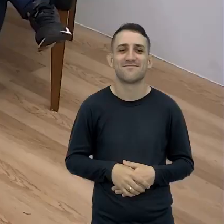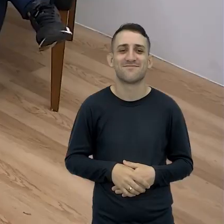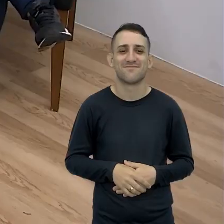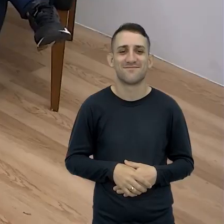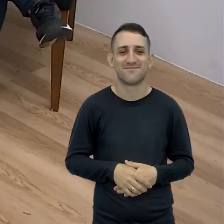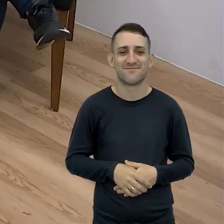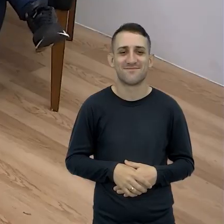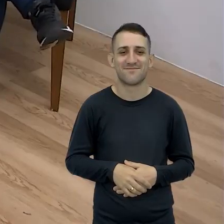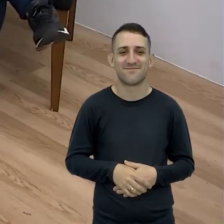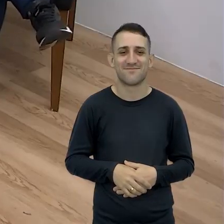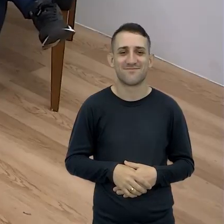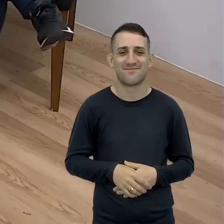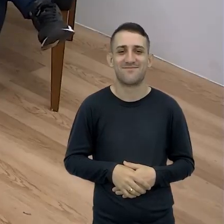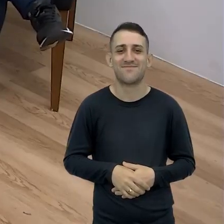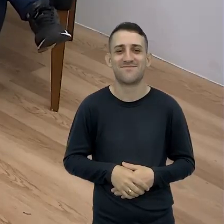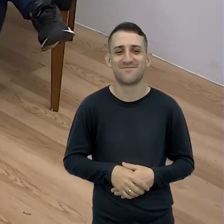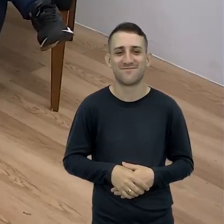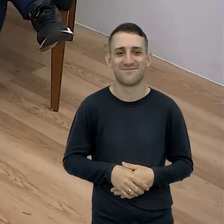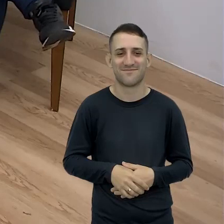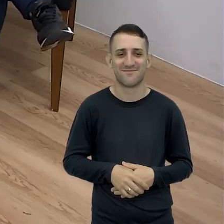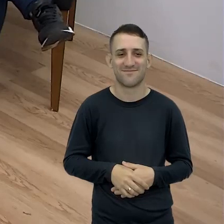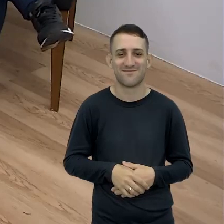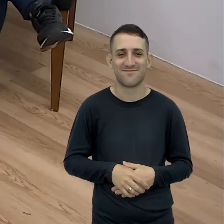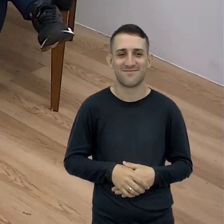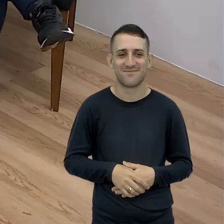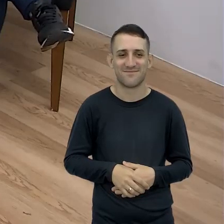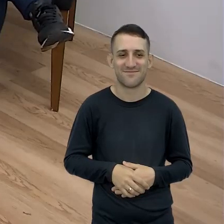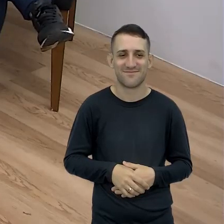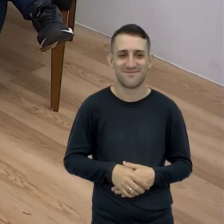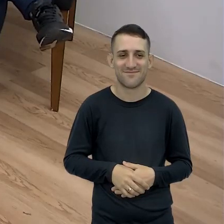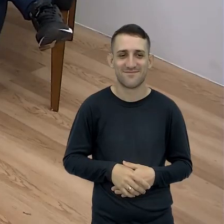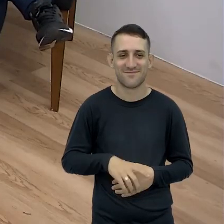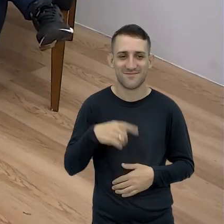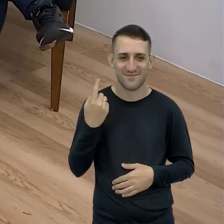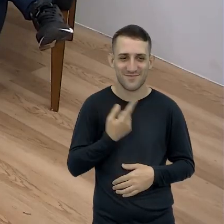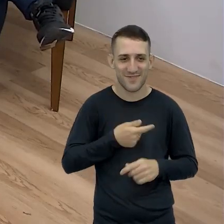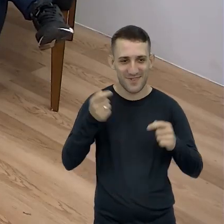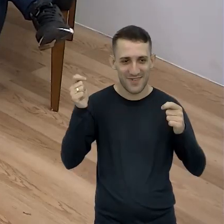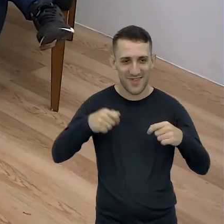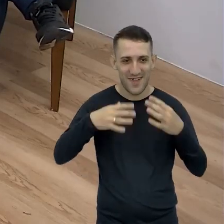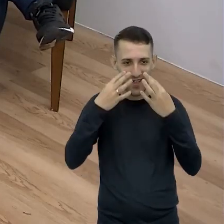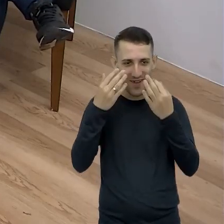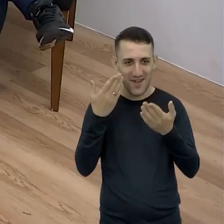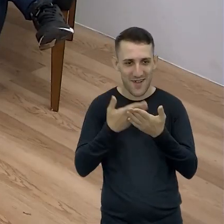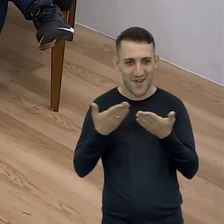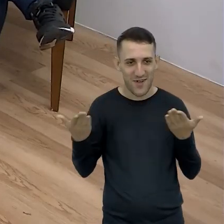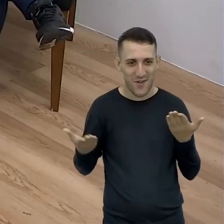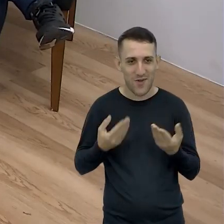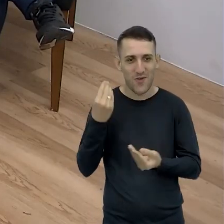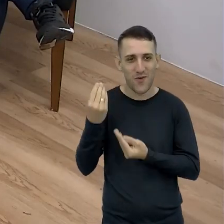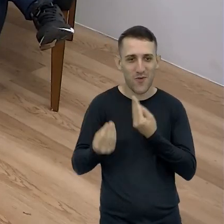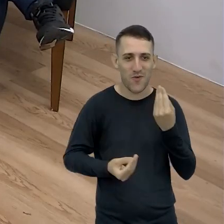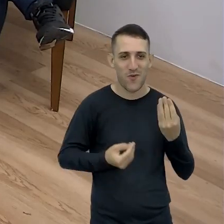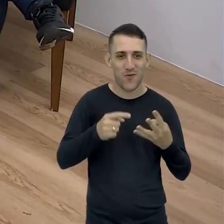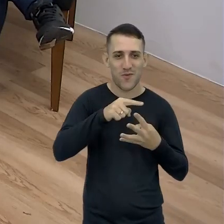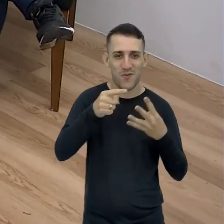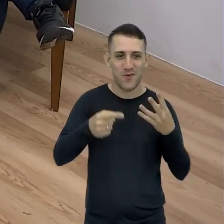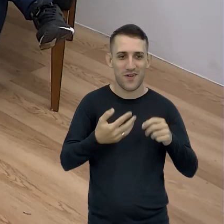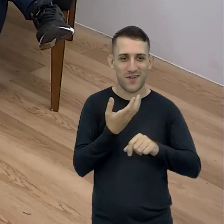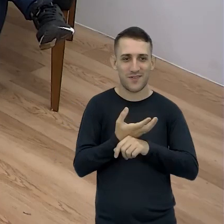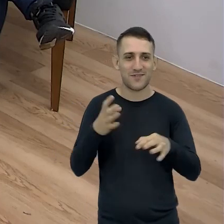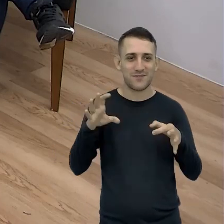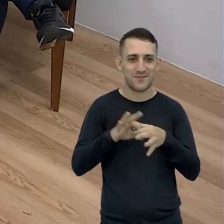Pois é A Bia adorou Tá até morrendo de rir É o jóia Poder observar Numa aula de hoje O quanto os quatro Componentes